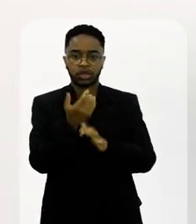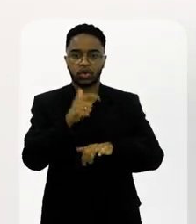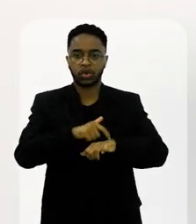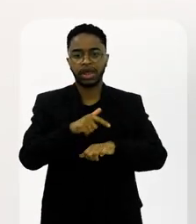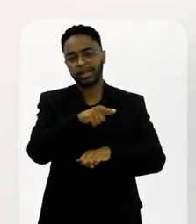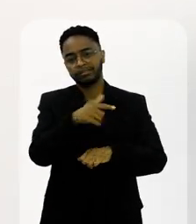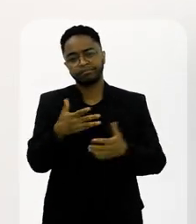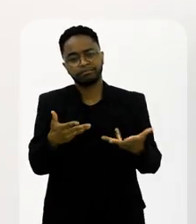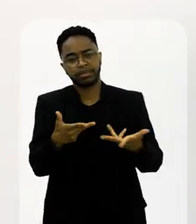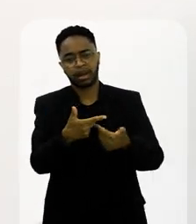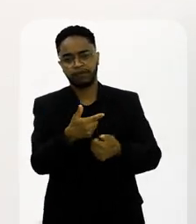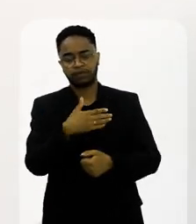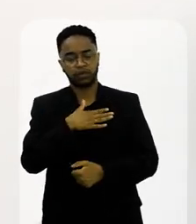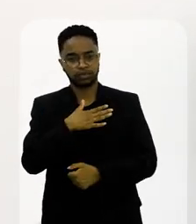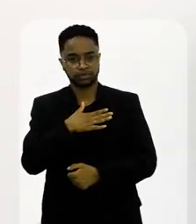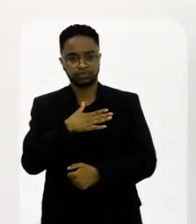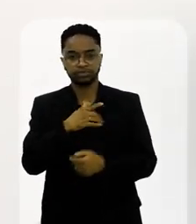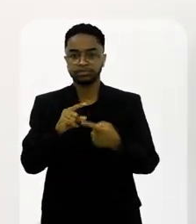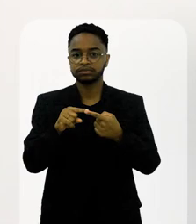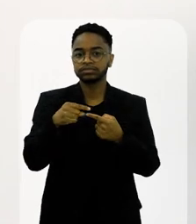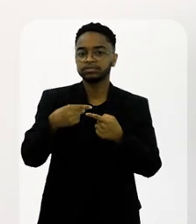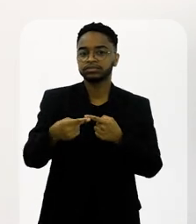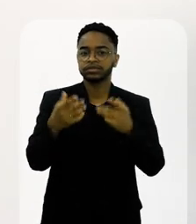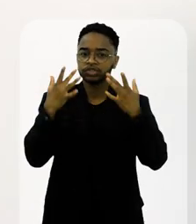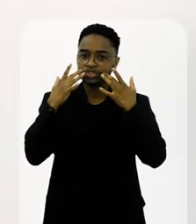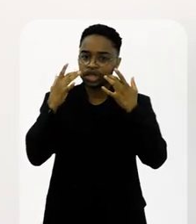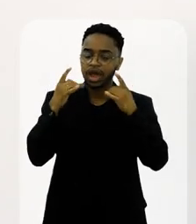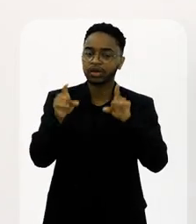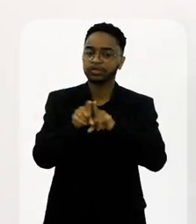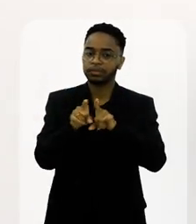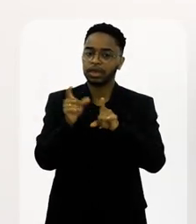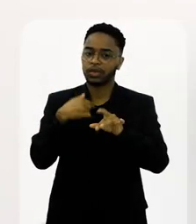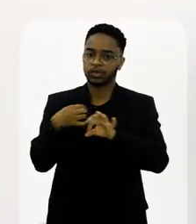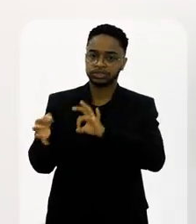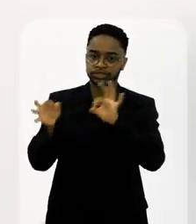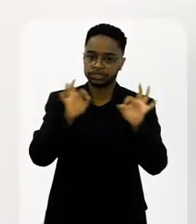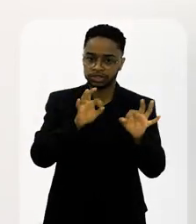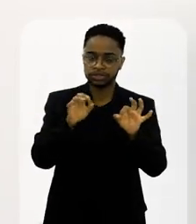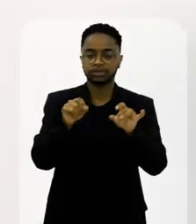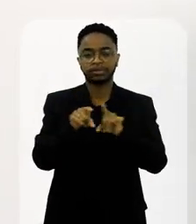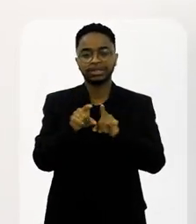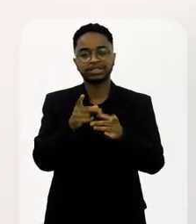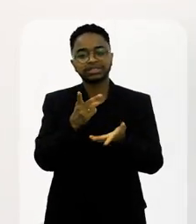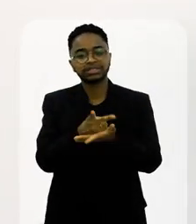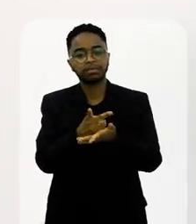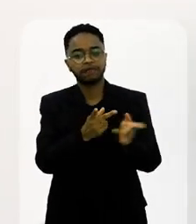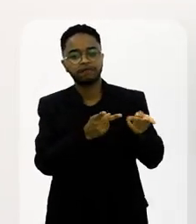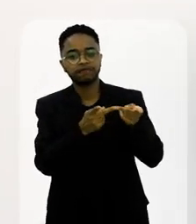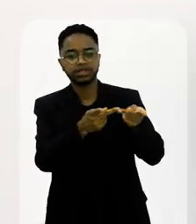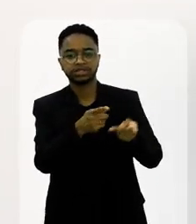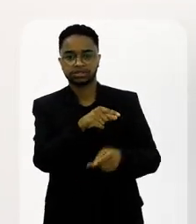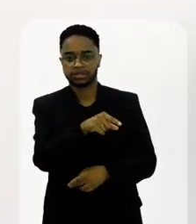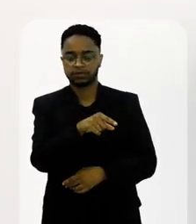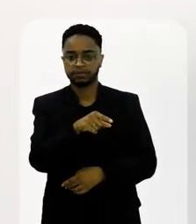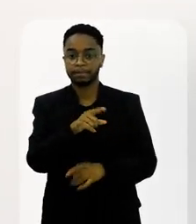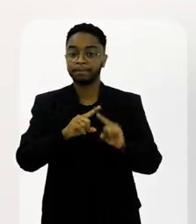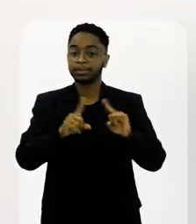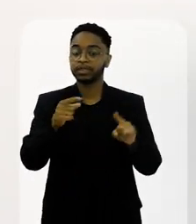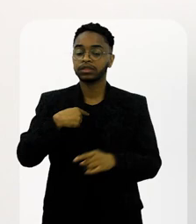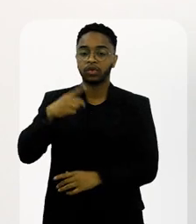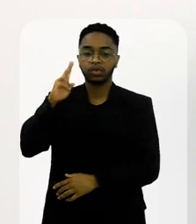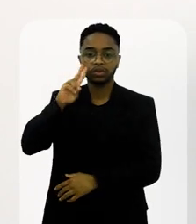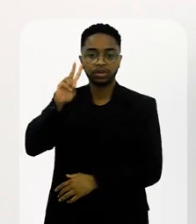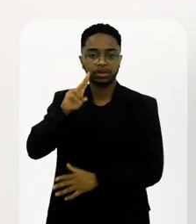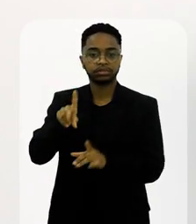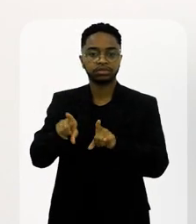que a gente estabeleceu ali, ela foi muito querida comigo, depois, em teatro, em outras coisas que eu vi dela, e sempre ia no camarim falar com ela, e